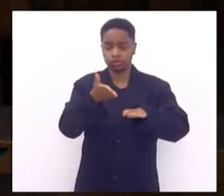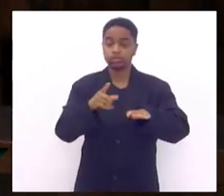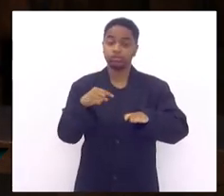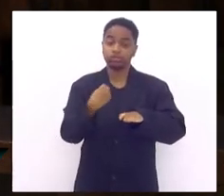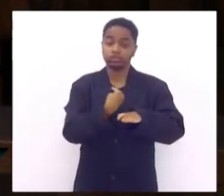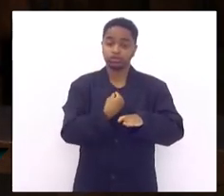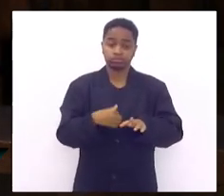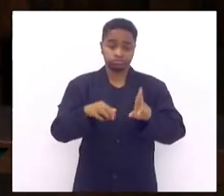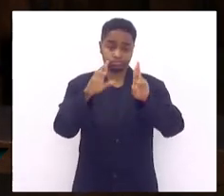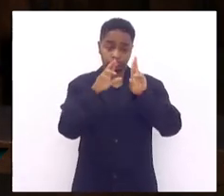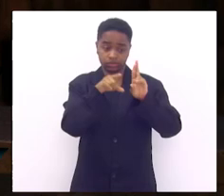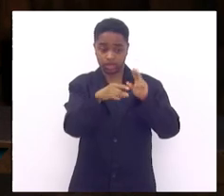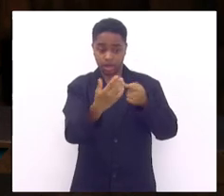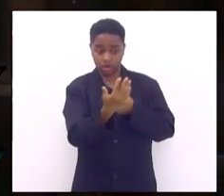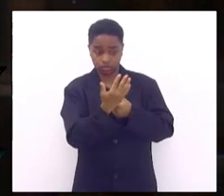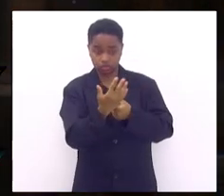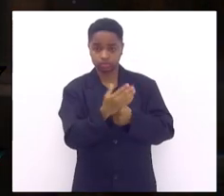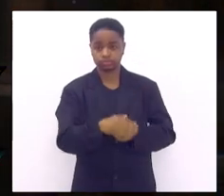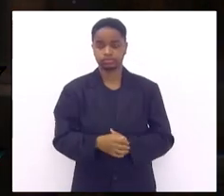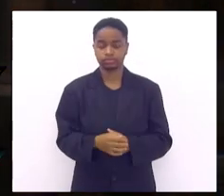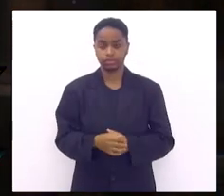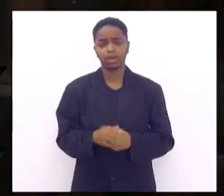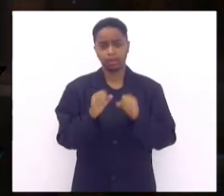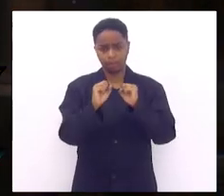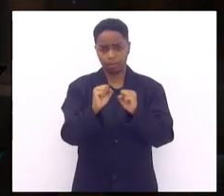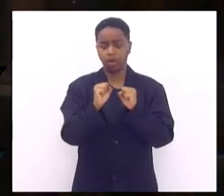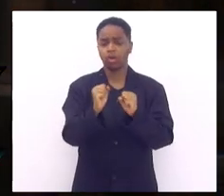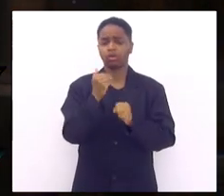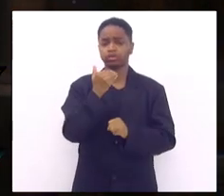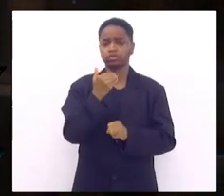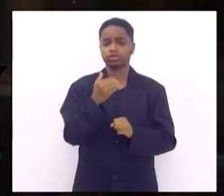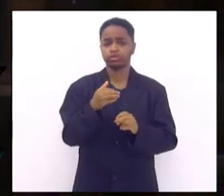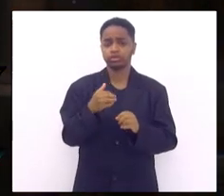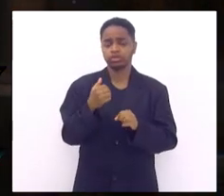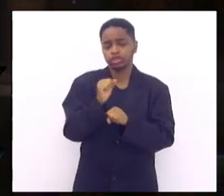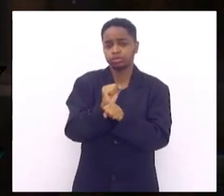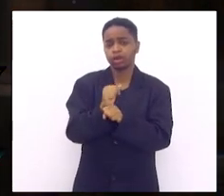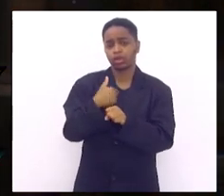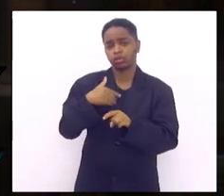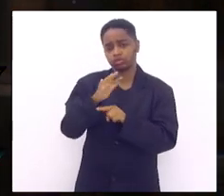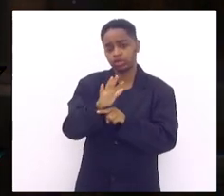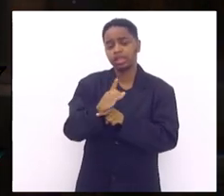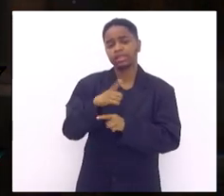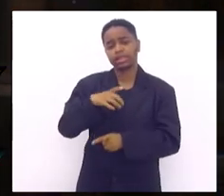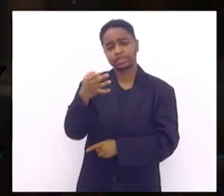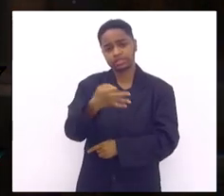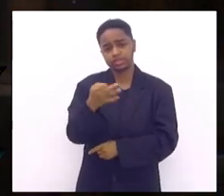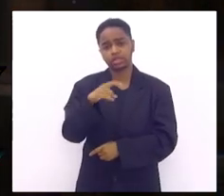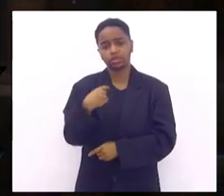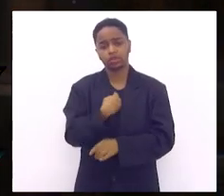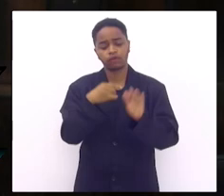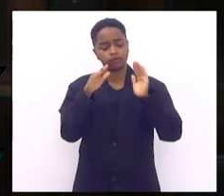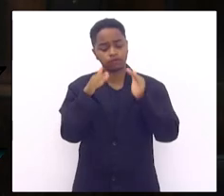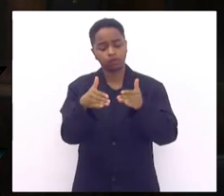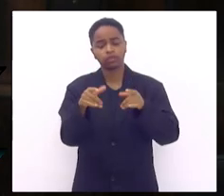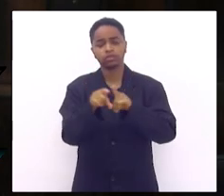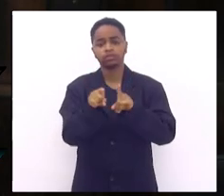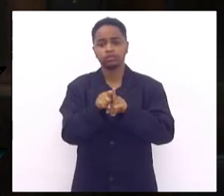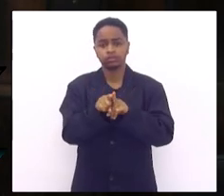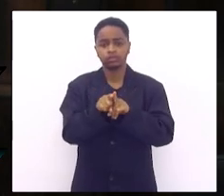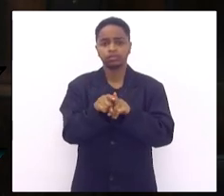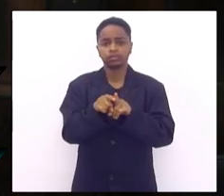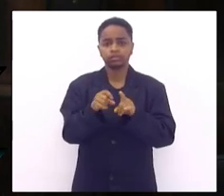você Tiago Galhaço é uma honra é uma honra podem contar comigo e pode ter certeza que a gente vai dar essa visibilidade vai correr atrás do